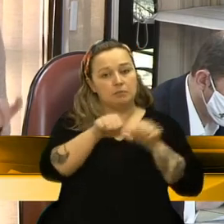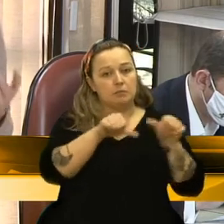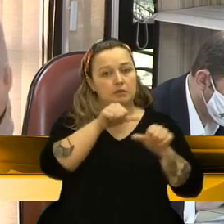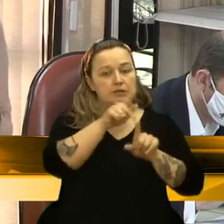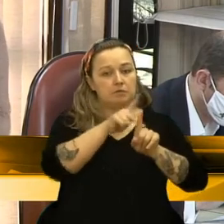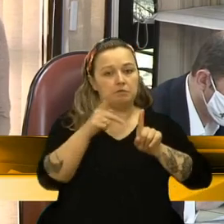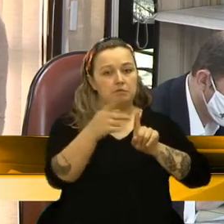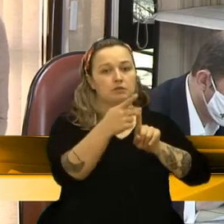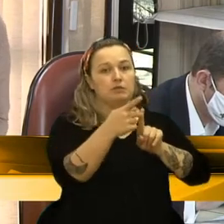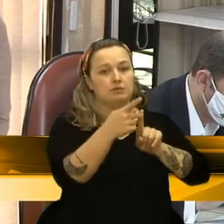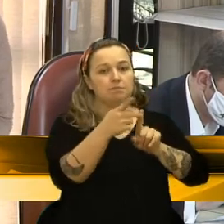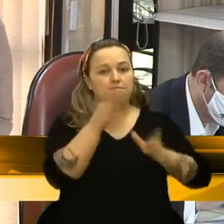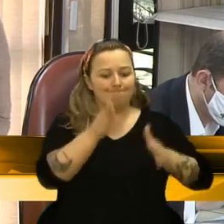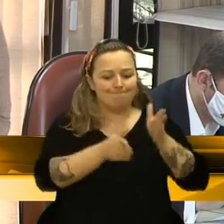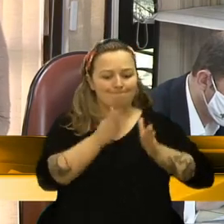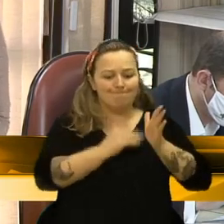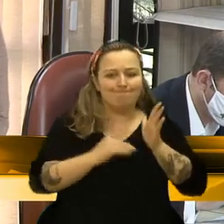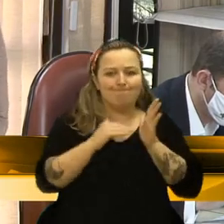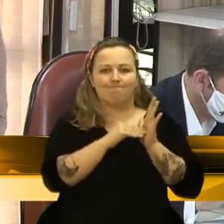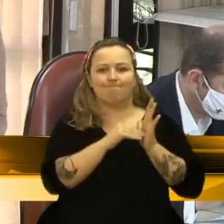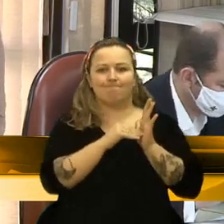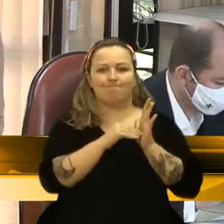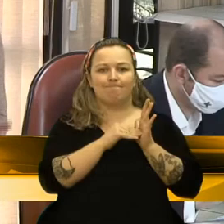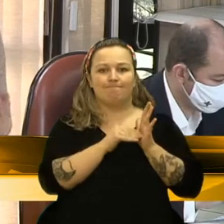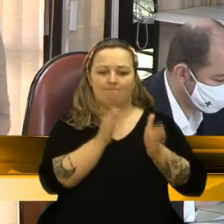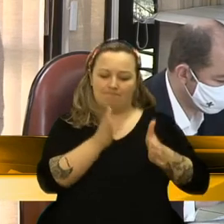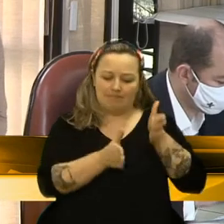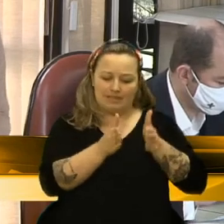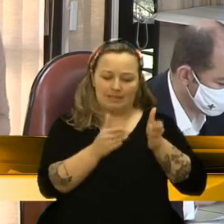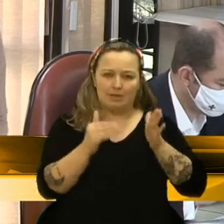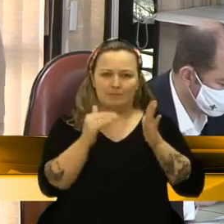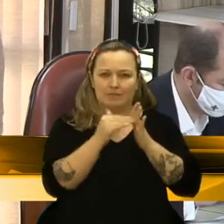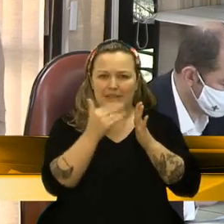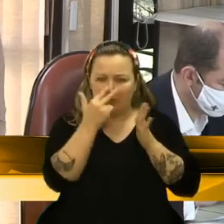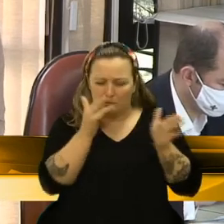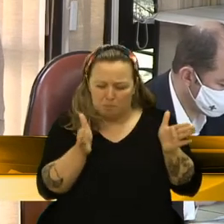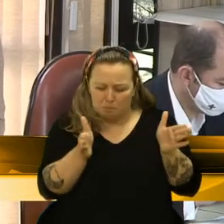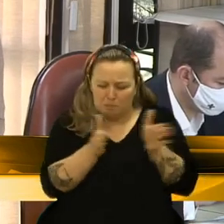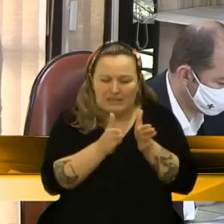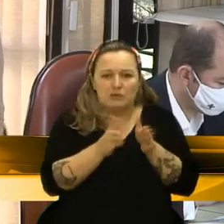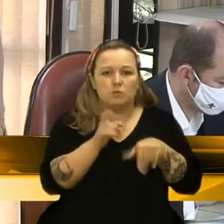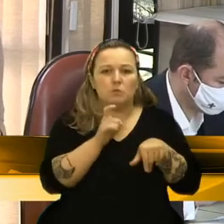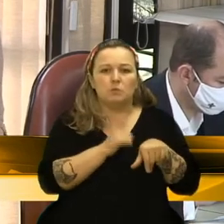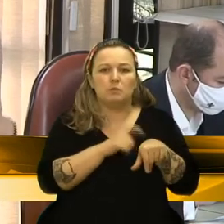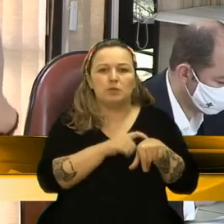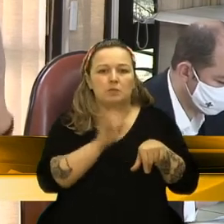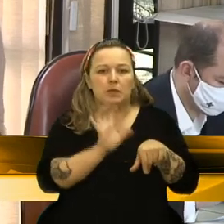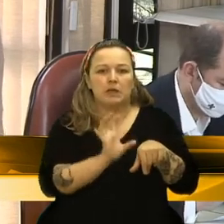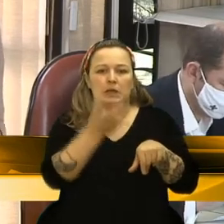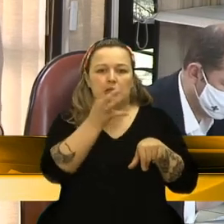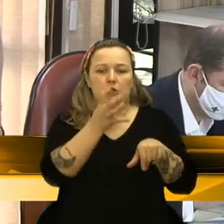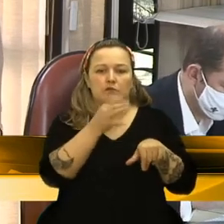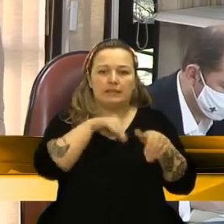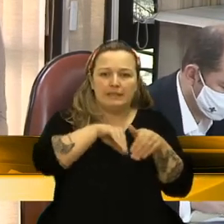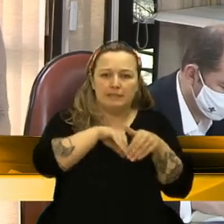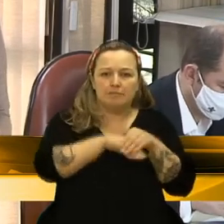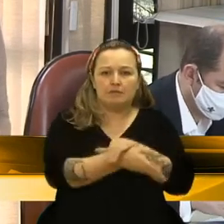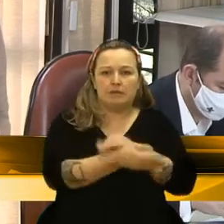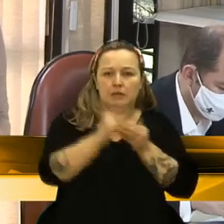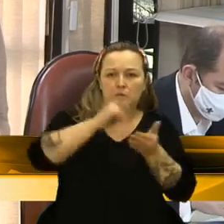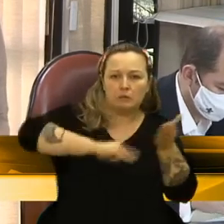como um prazo mínimo, eles sejam muito apertados para realmente adequar da forma